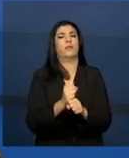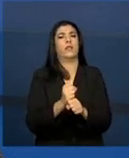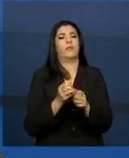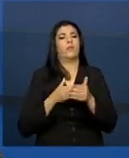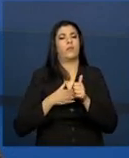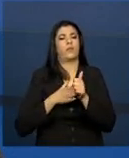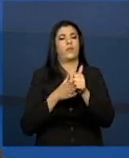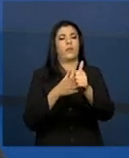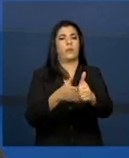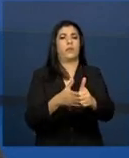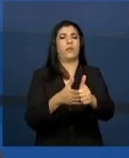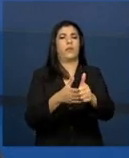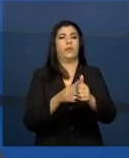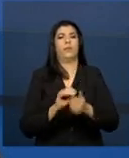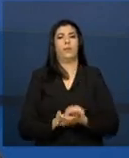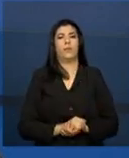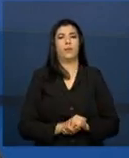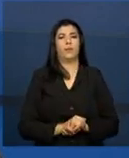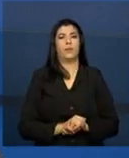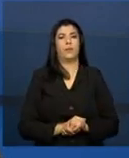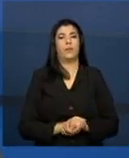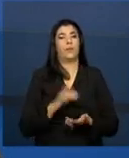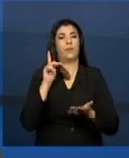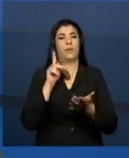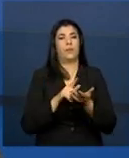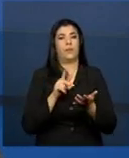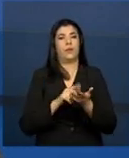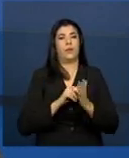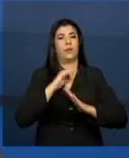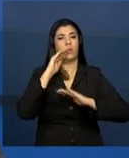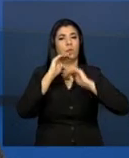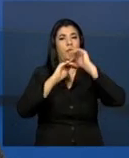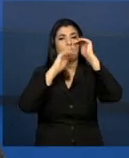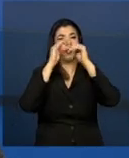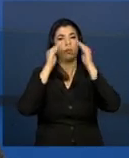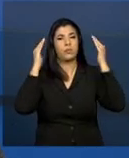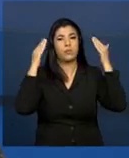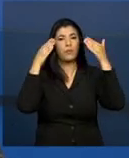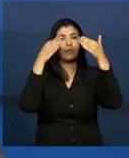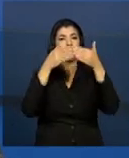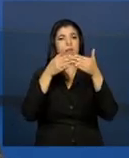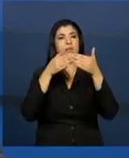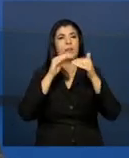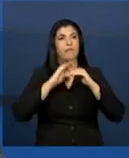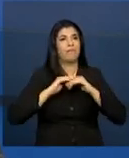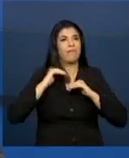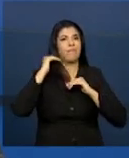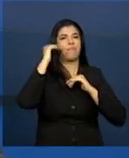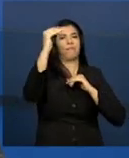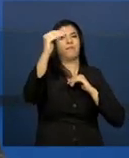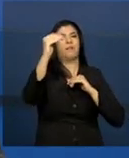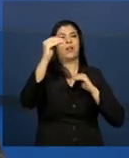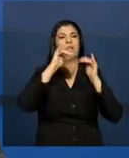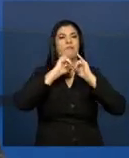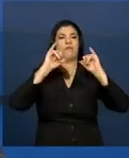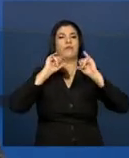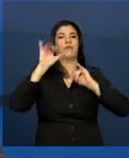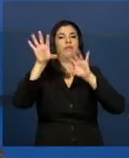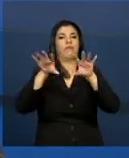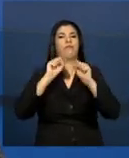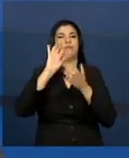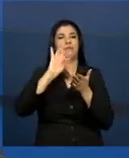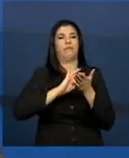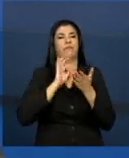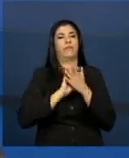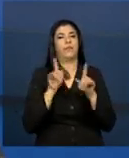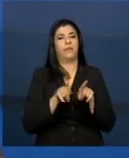acompanhada? Então, a gente vai dar um salto do ponto de vista da qualidade de informações. Bom, esta é a